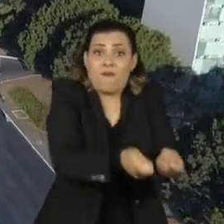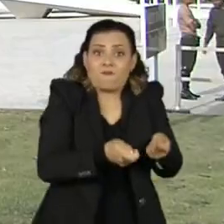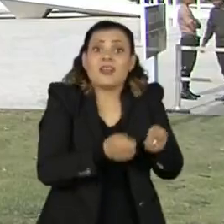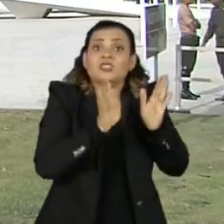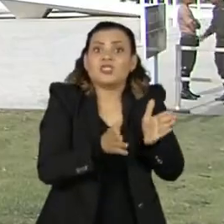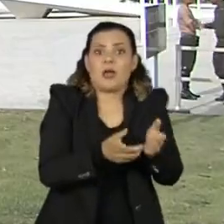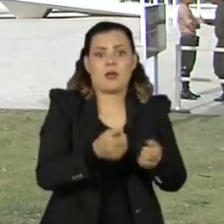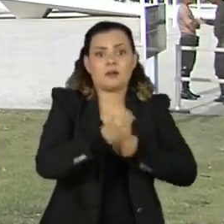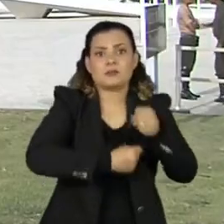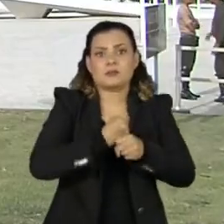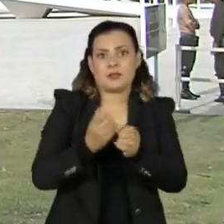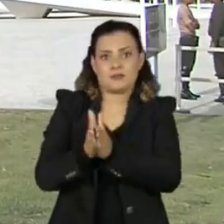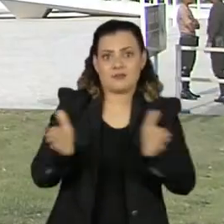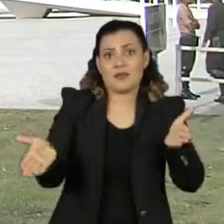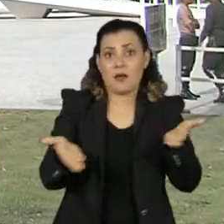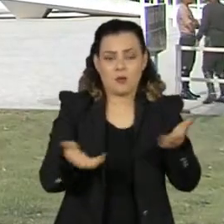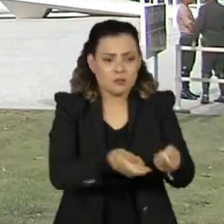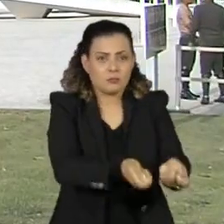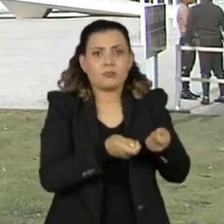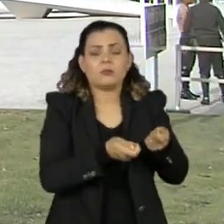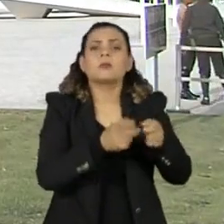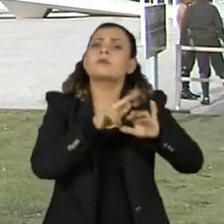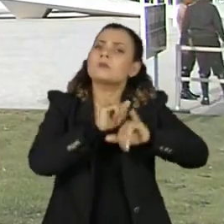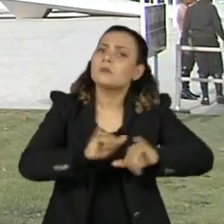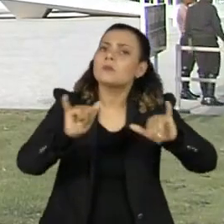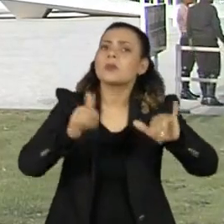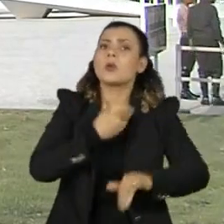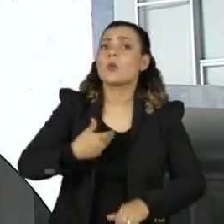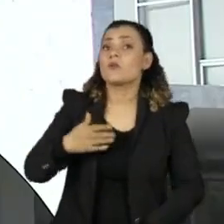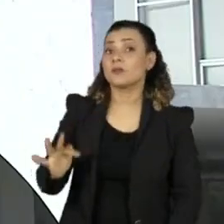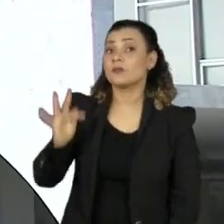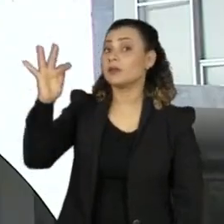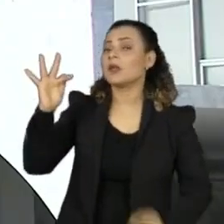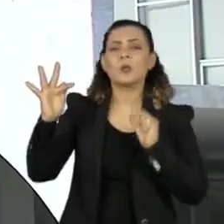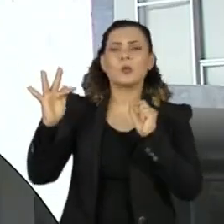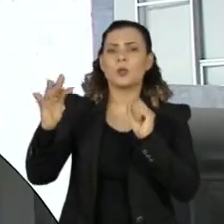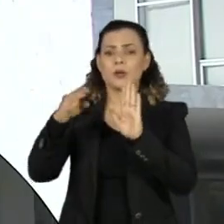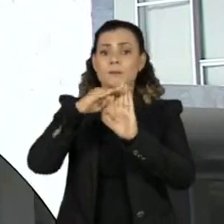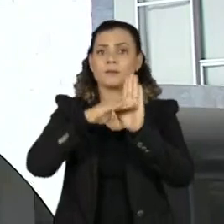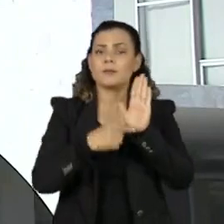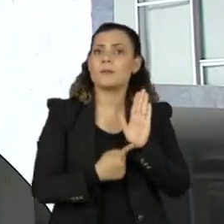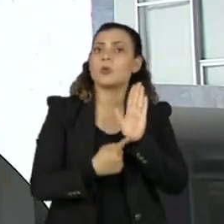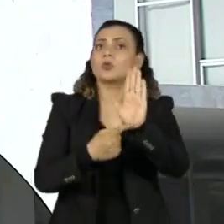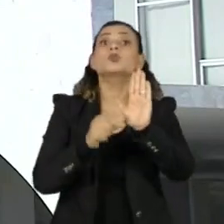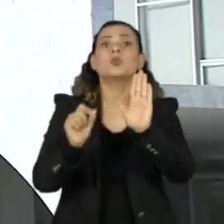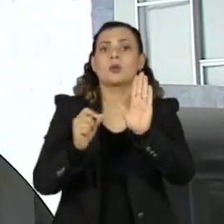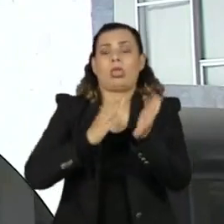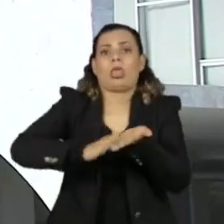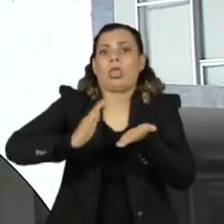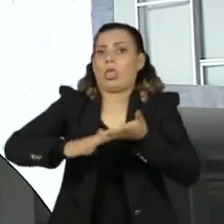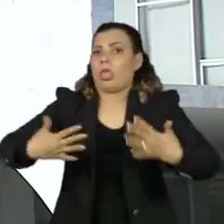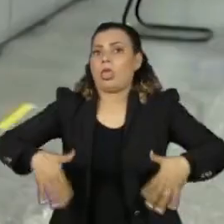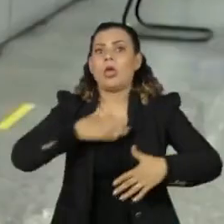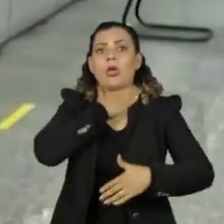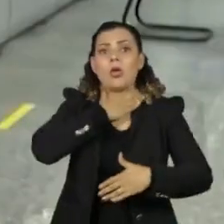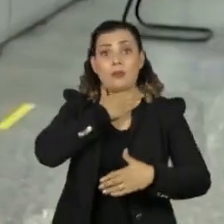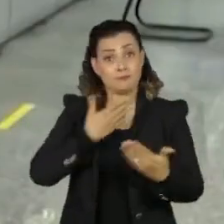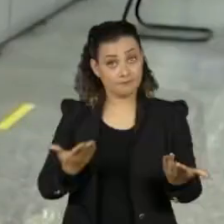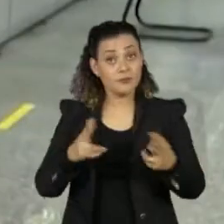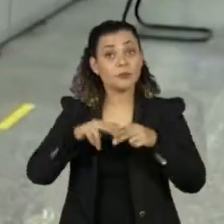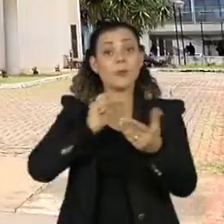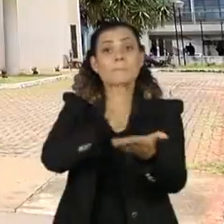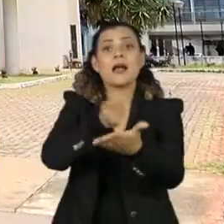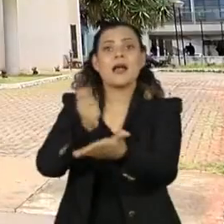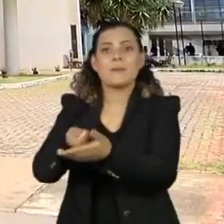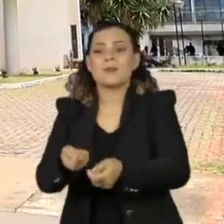este ano. A medida foi anunciada depois que o governo federal detectou o crescimento de despesas obrigatórias, como os